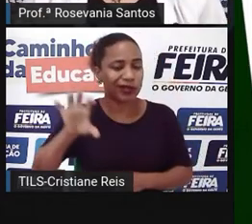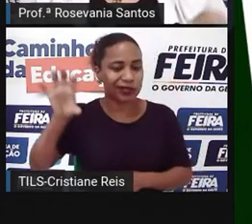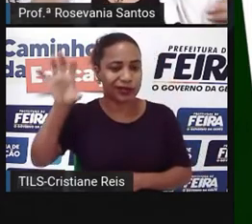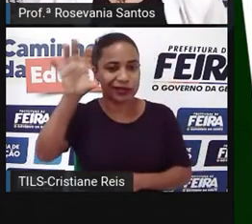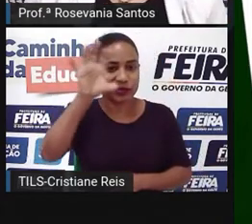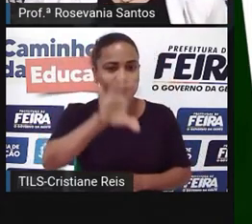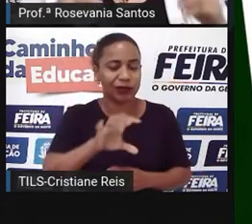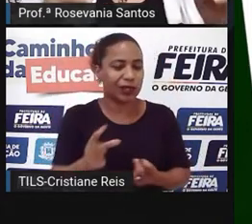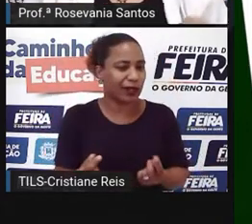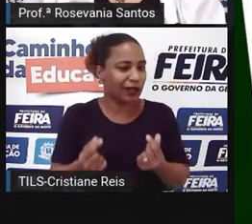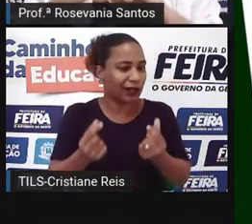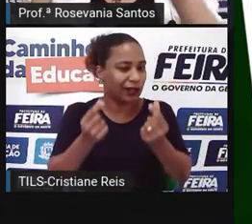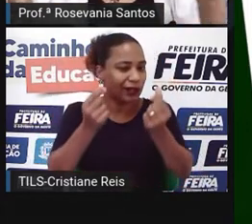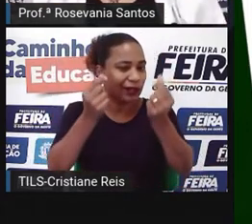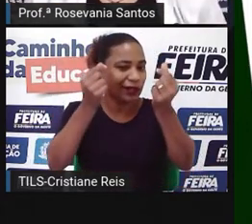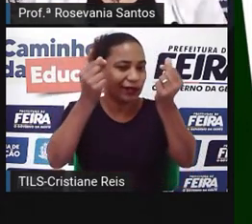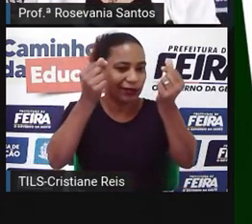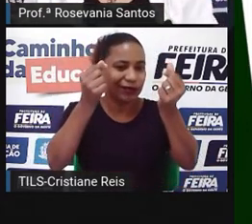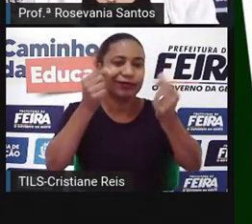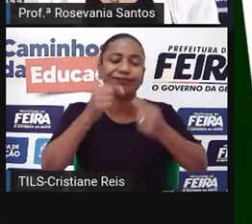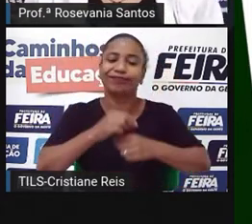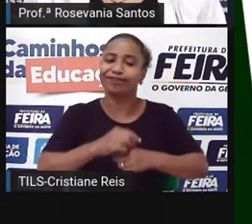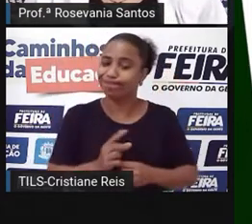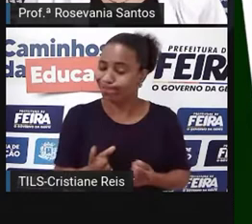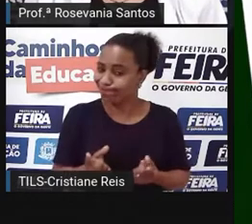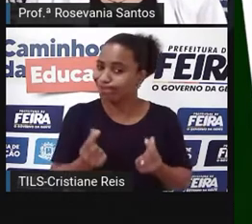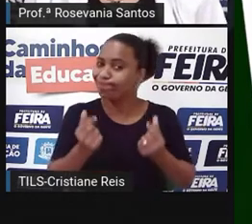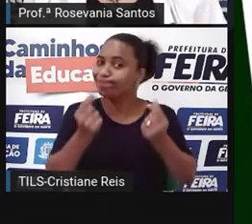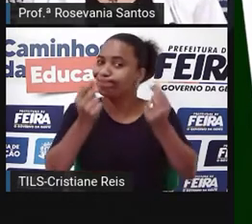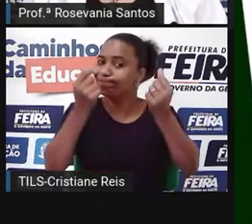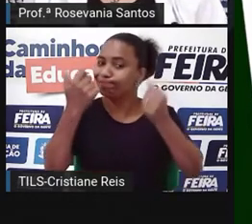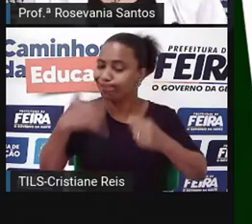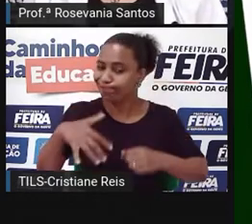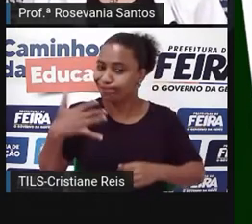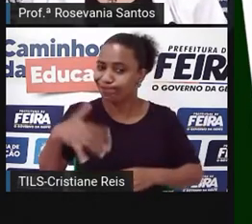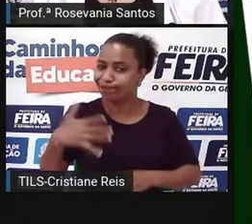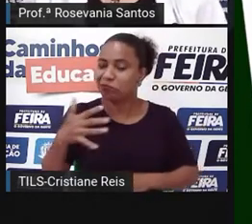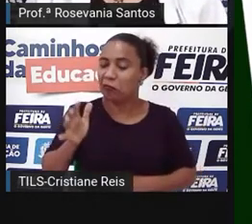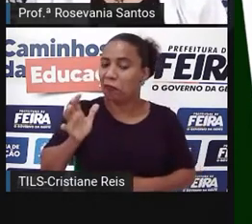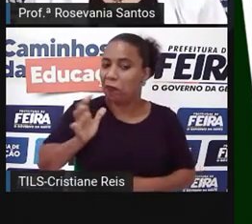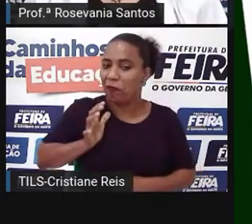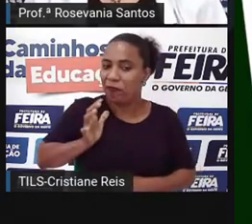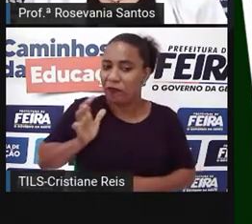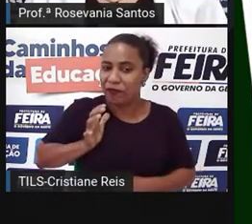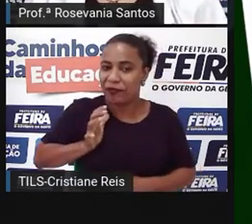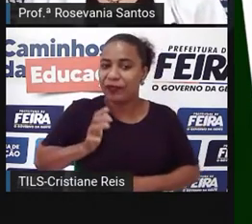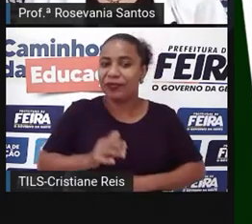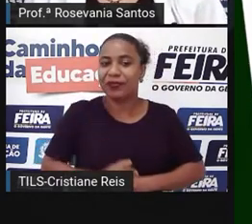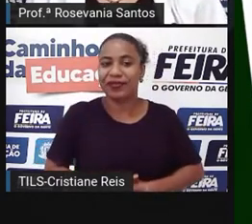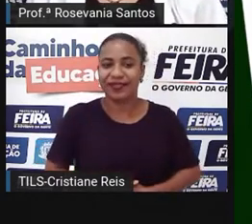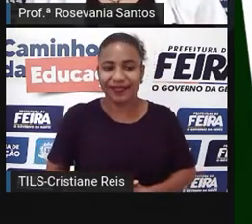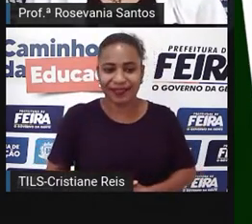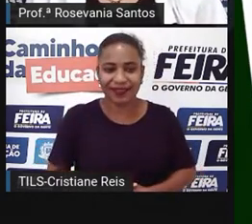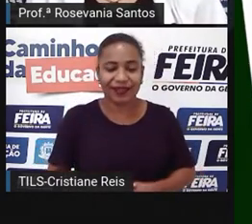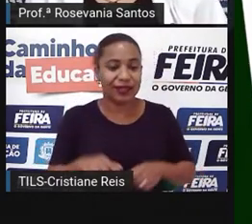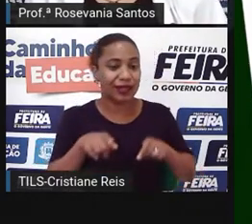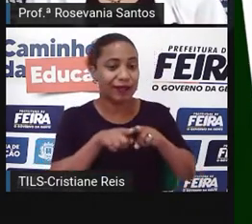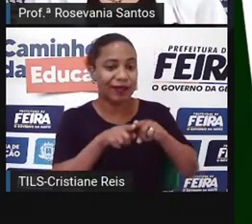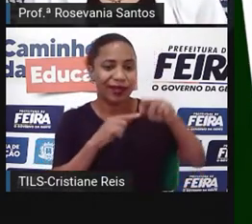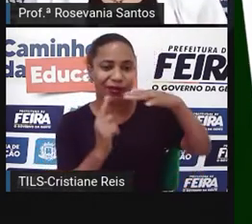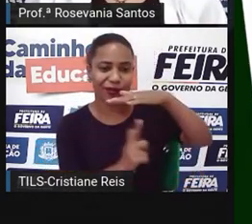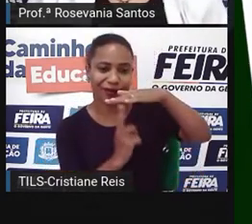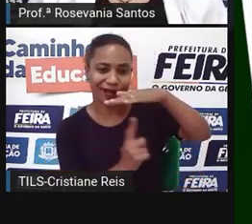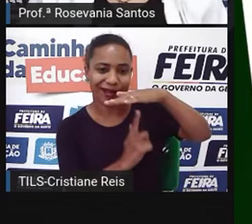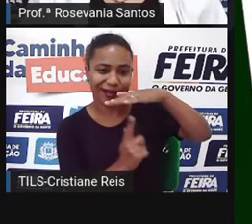riqueza também rola muito solta aí nesse espaço. Outro elemento também é o gás natural, importantíssimo, né? Também para o